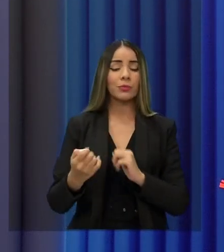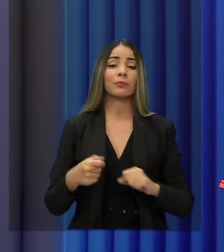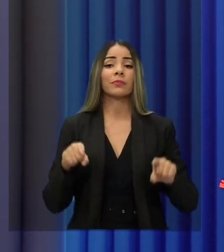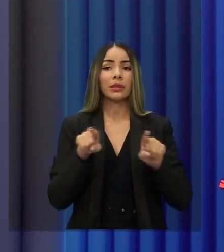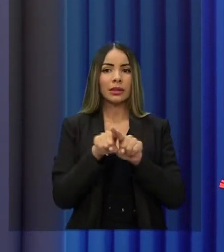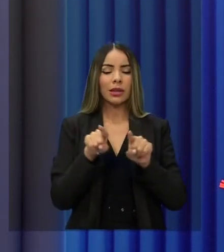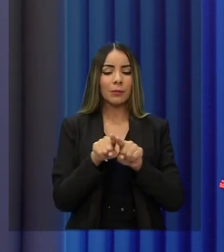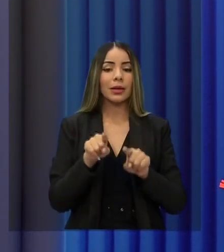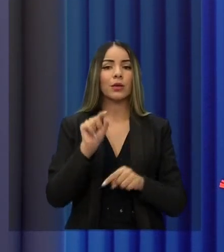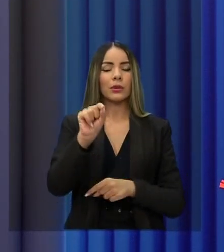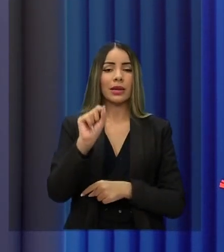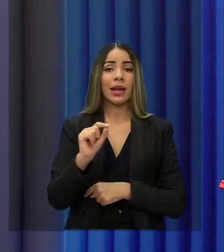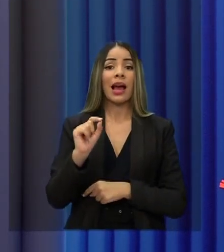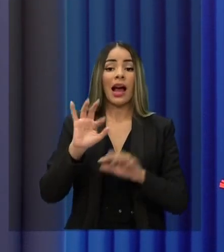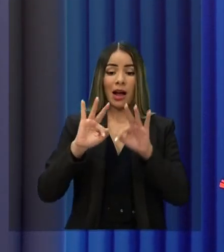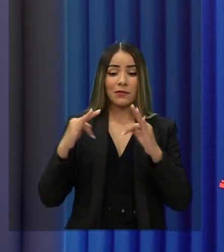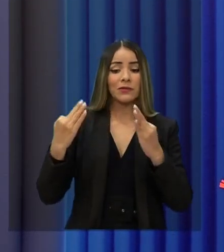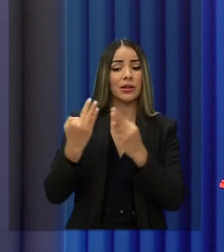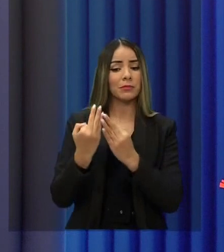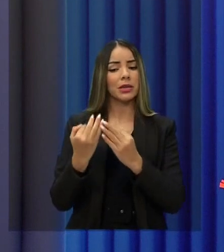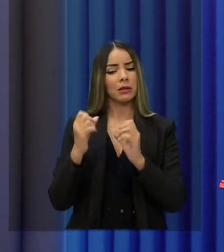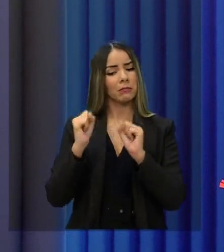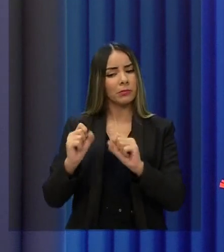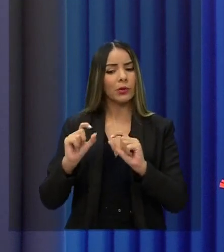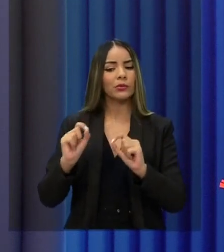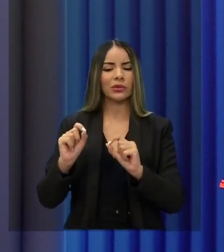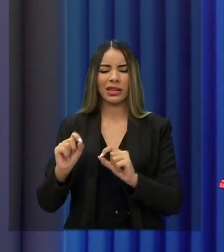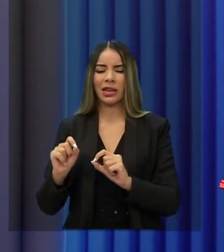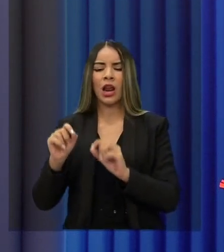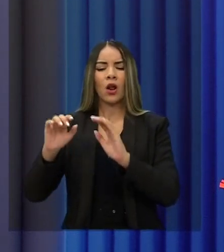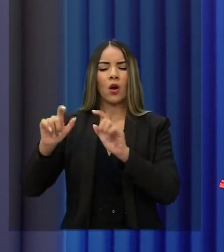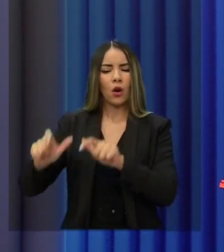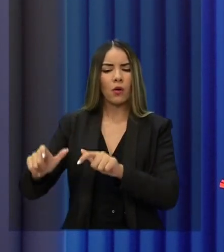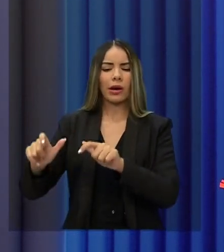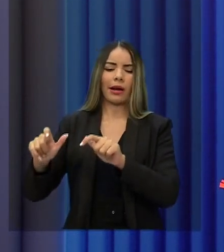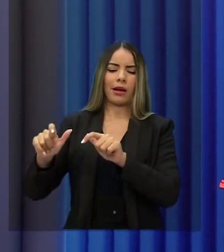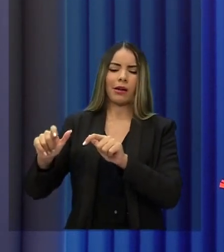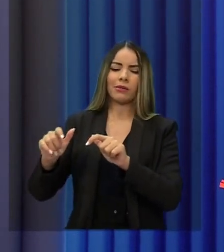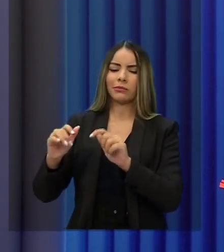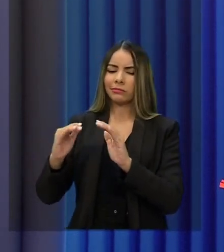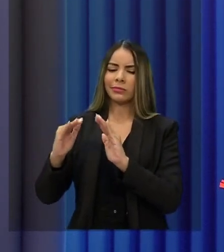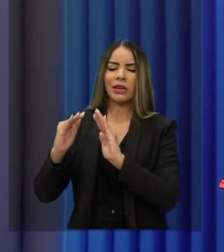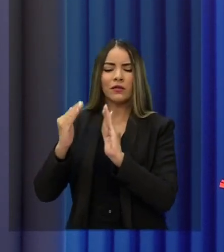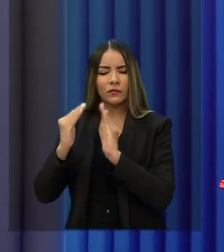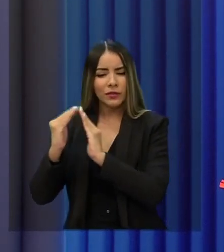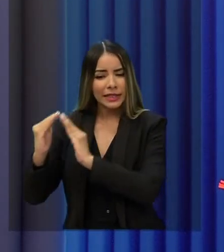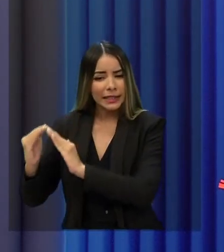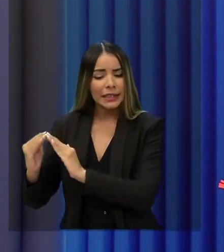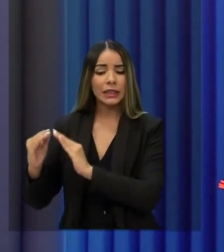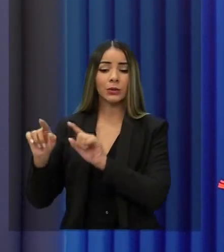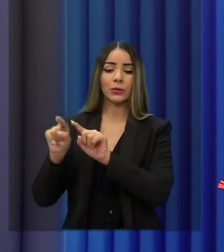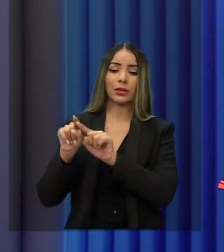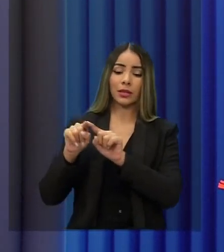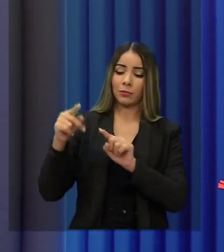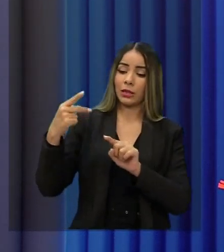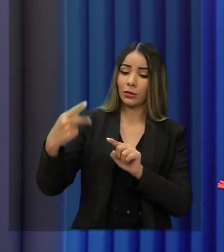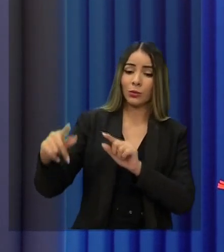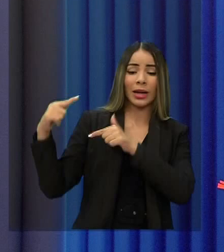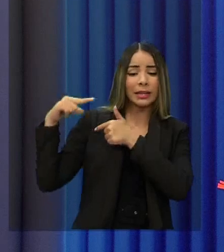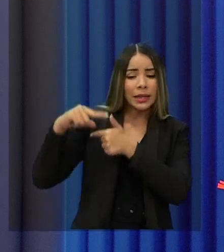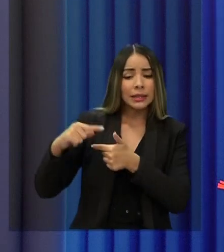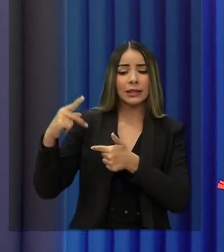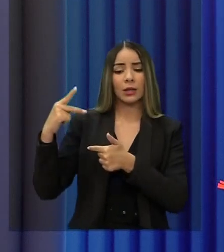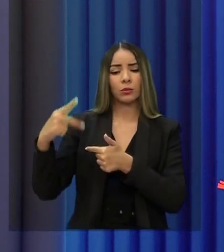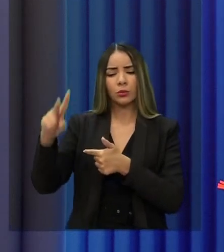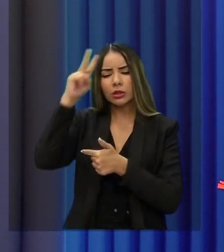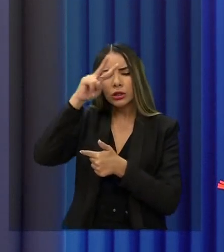que moram em área de risco vão poder ser remanejadas respeitando logicamente os seus vizinhos, as suas tradições e a sua origem. É isso,